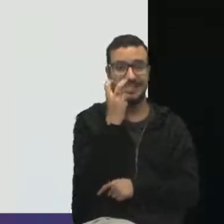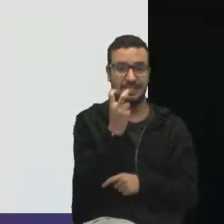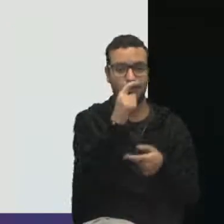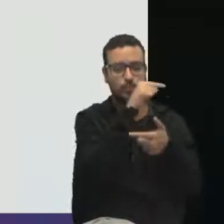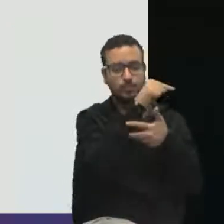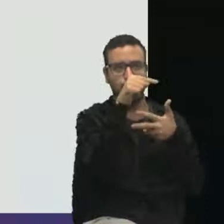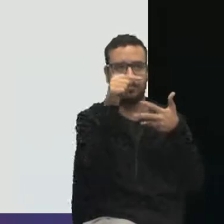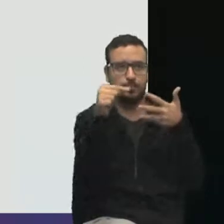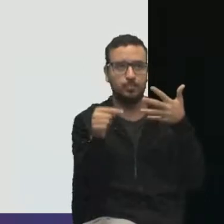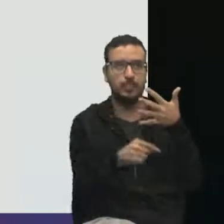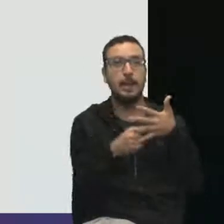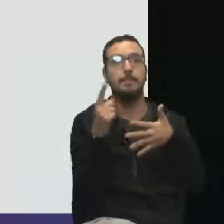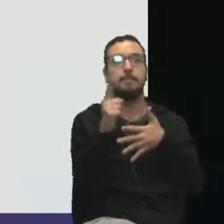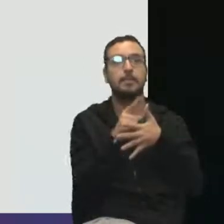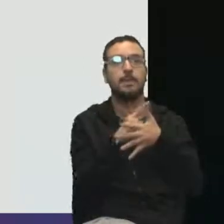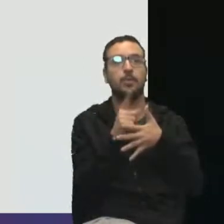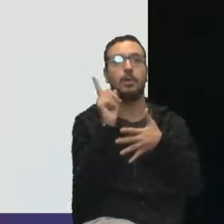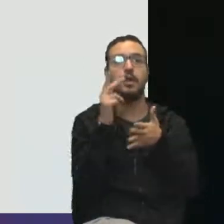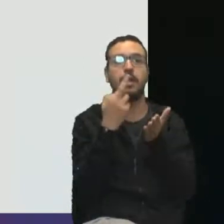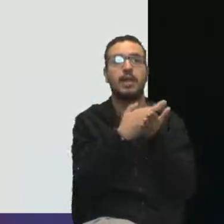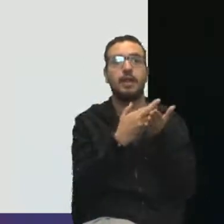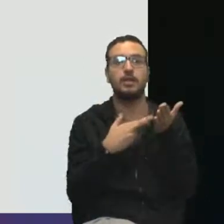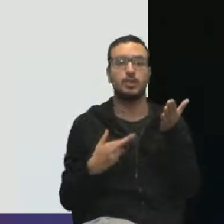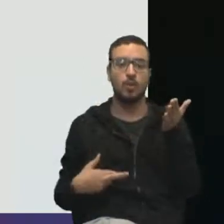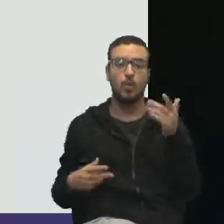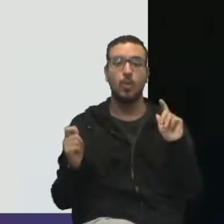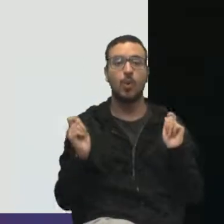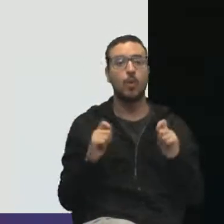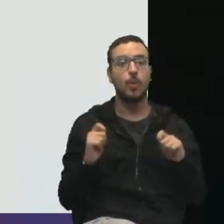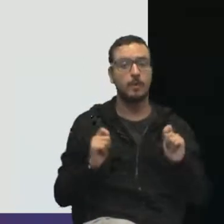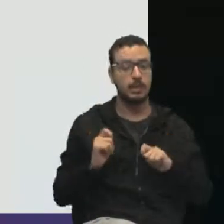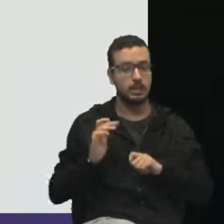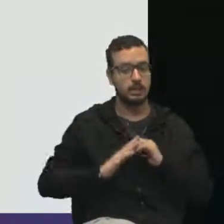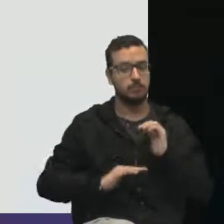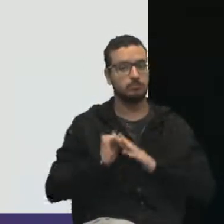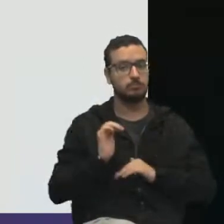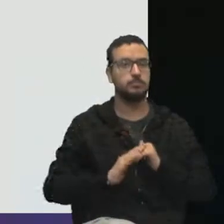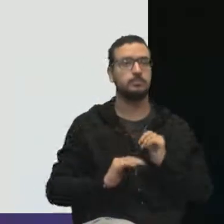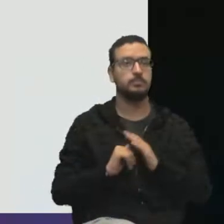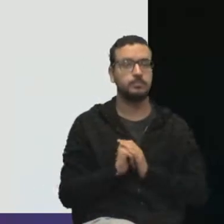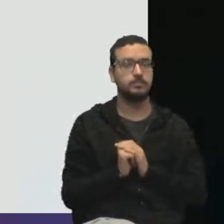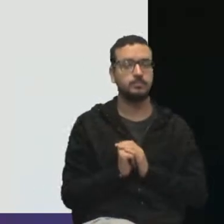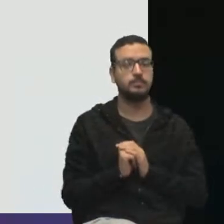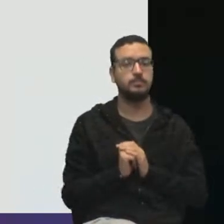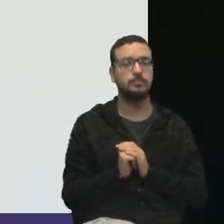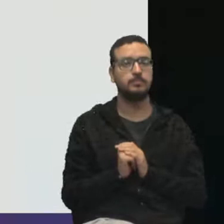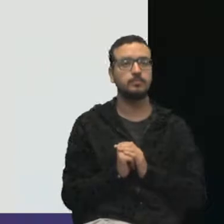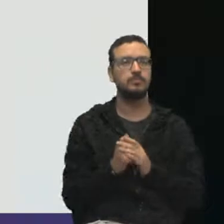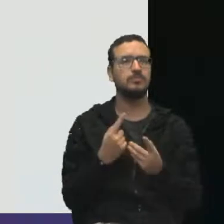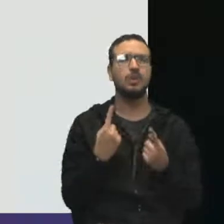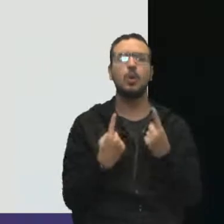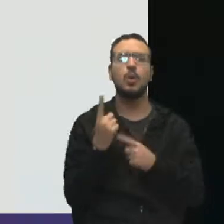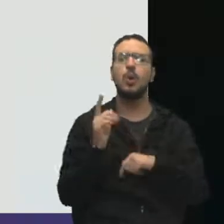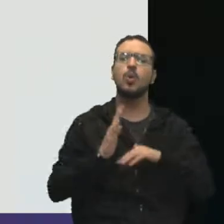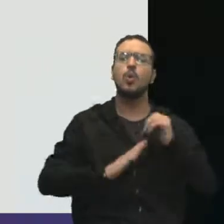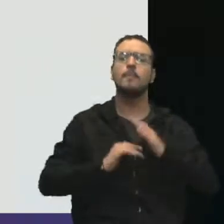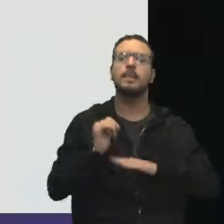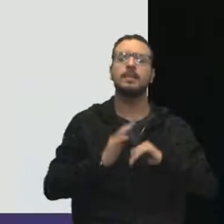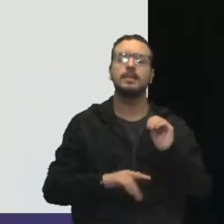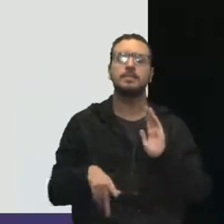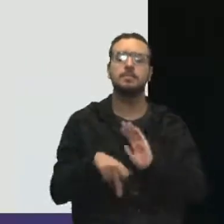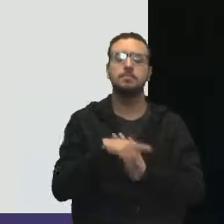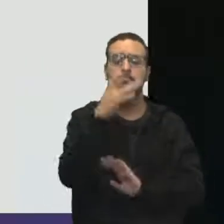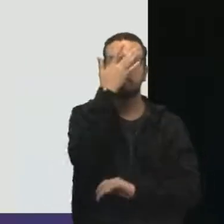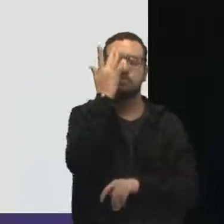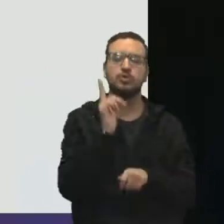Vamos para o primeiro relatório aí das nossas competências. Quais são as competências de um